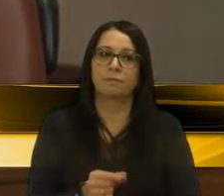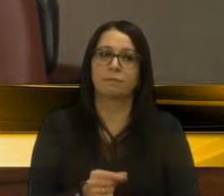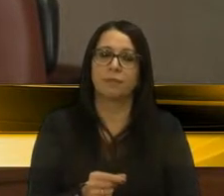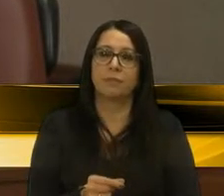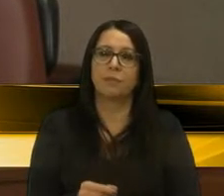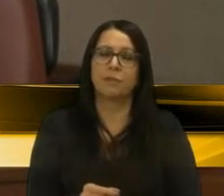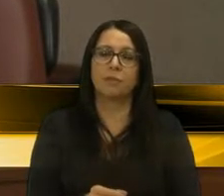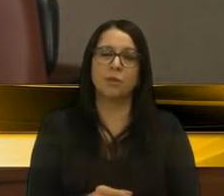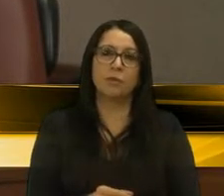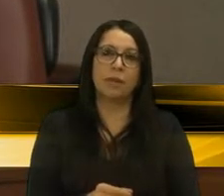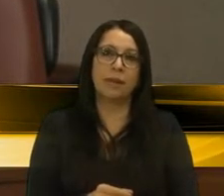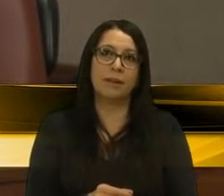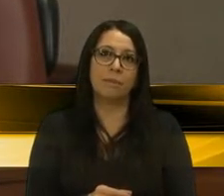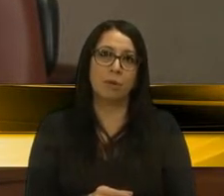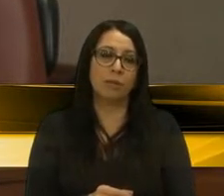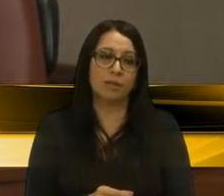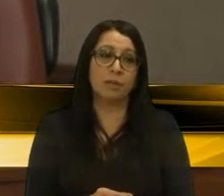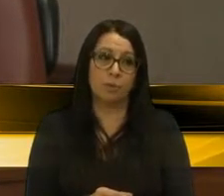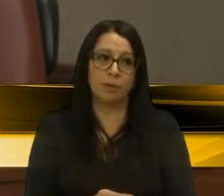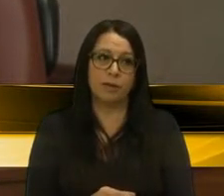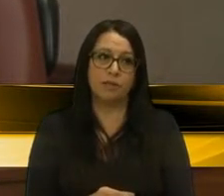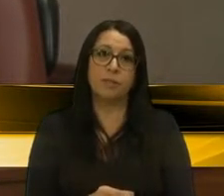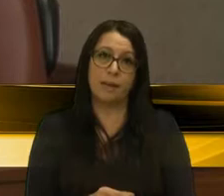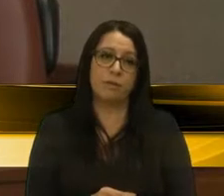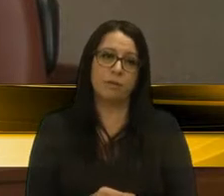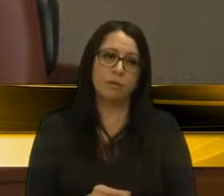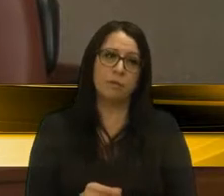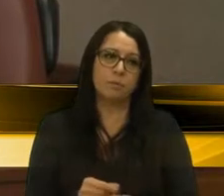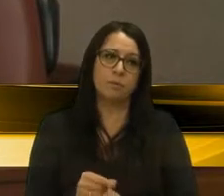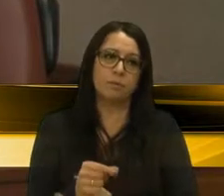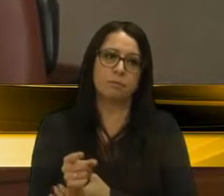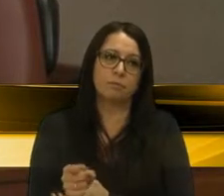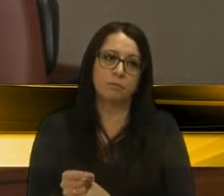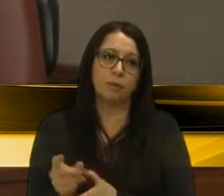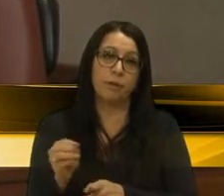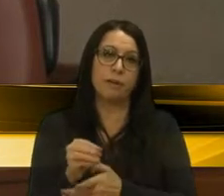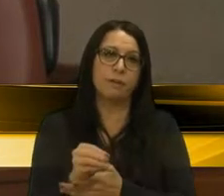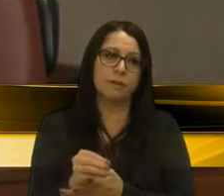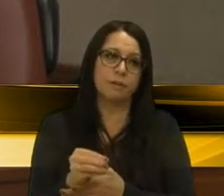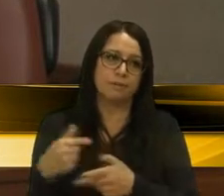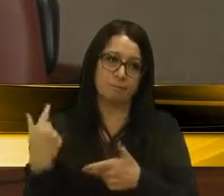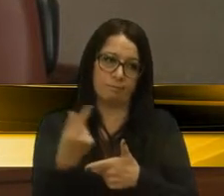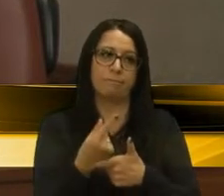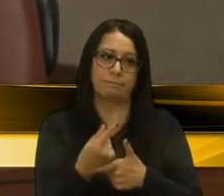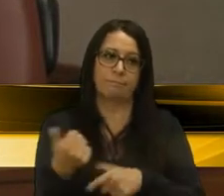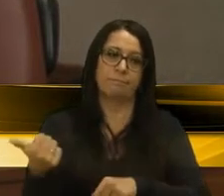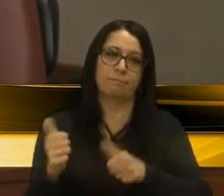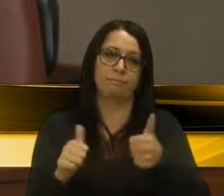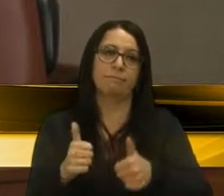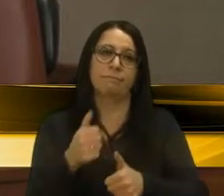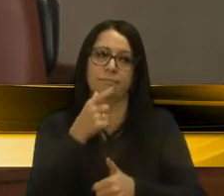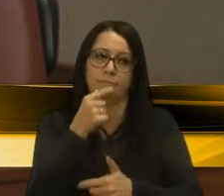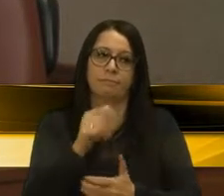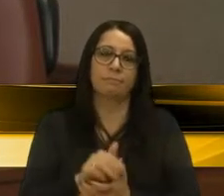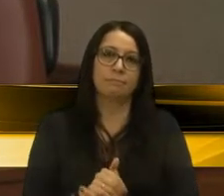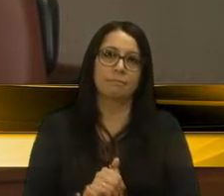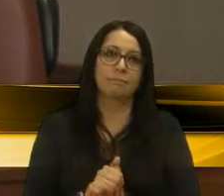coloca em risco absolutamente, em nenhum momento, a questão da qualidade da água.